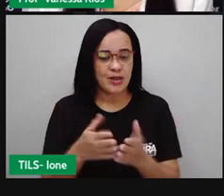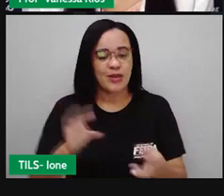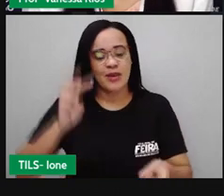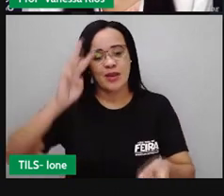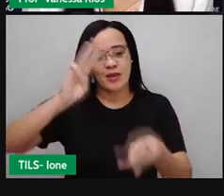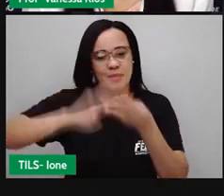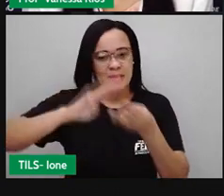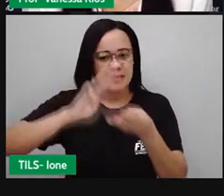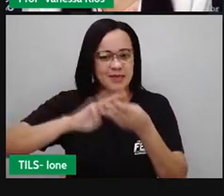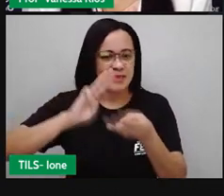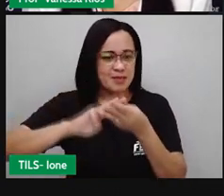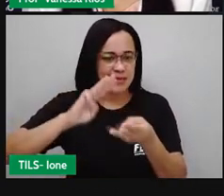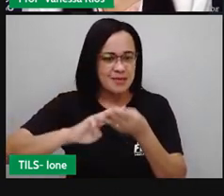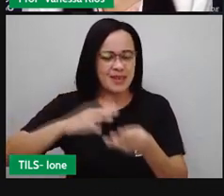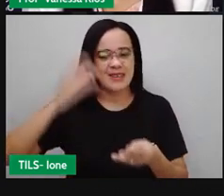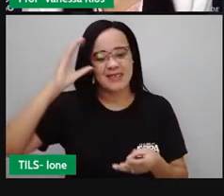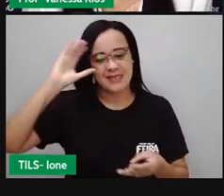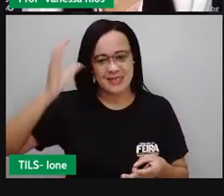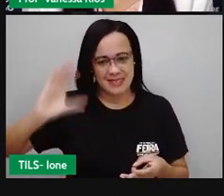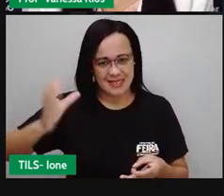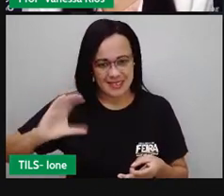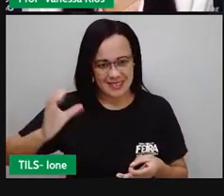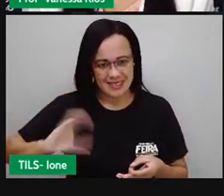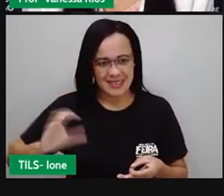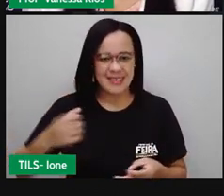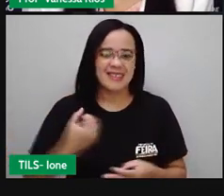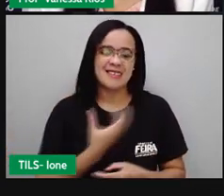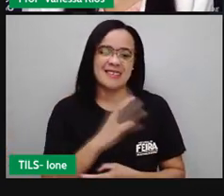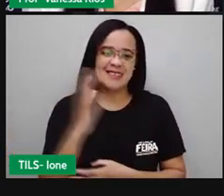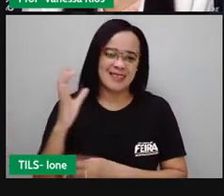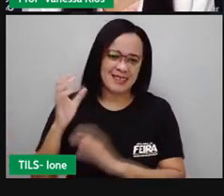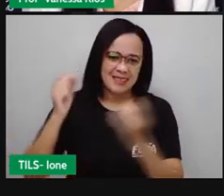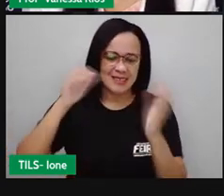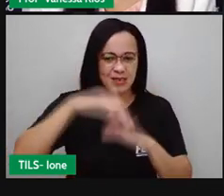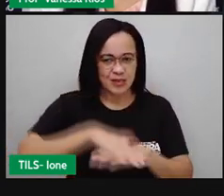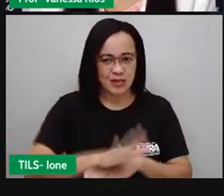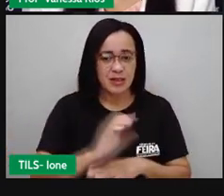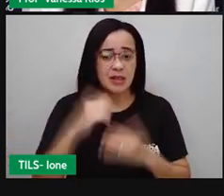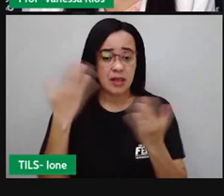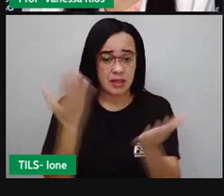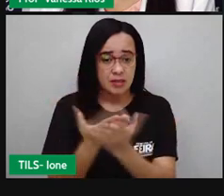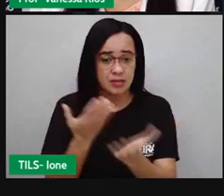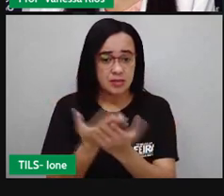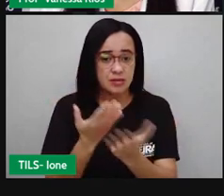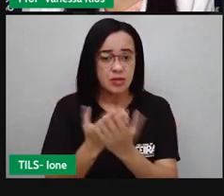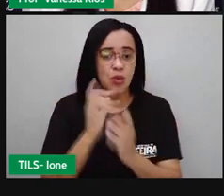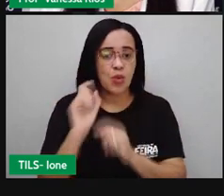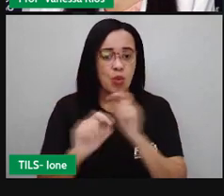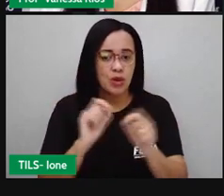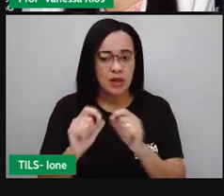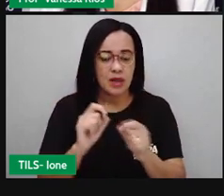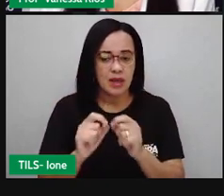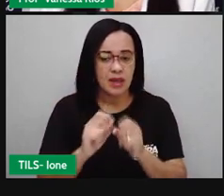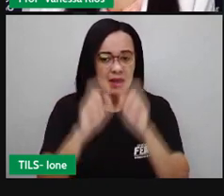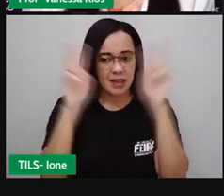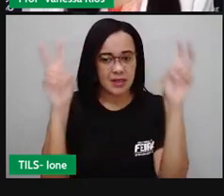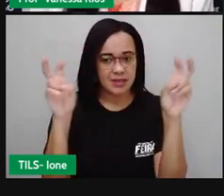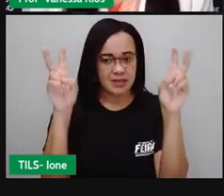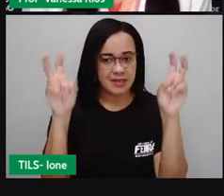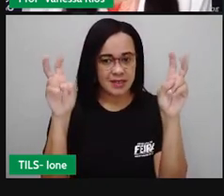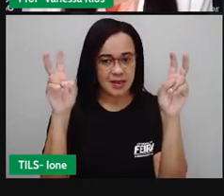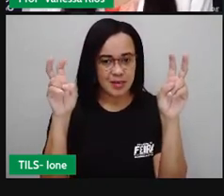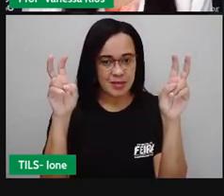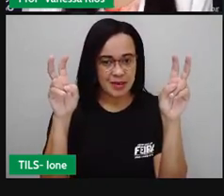E aí, nessa aula de Matemática e Ciências Naturais, nós vamos estudar sobre... Olha, uma